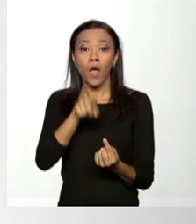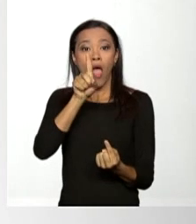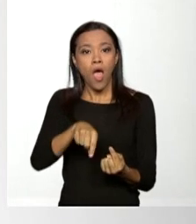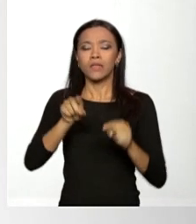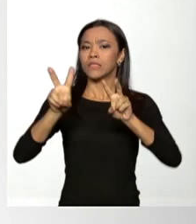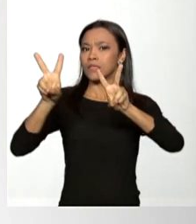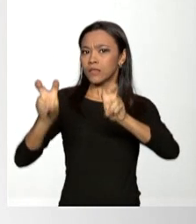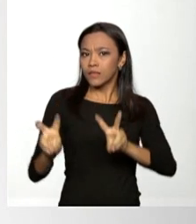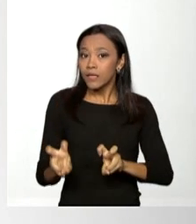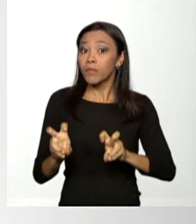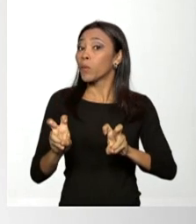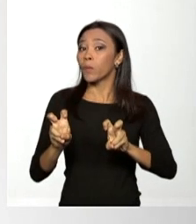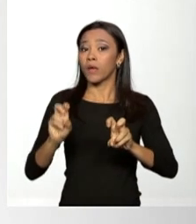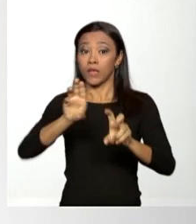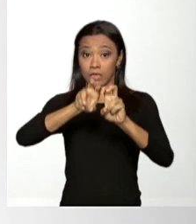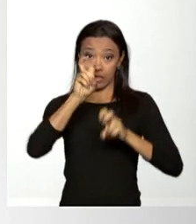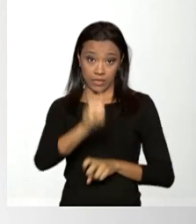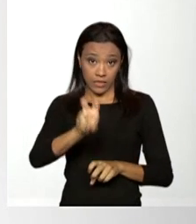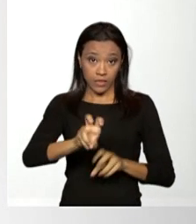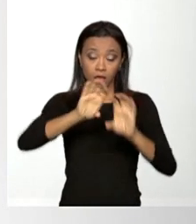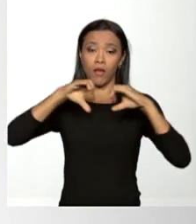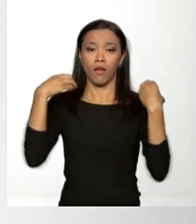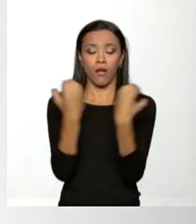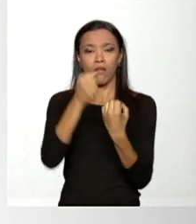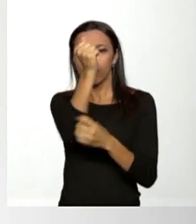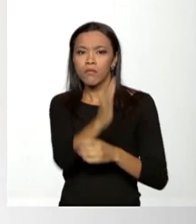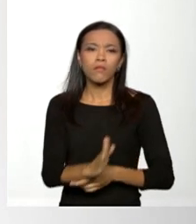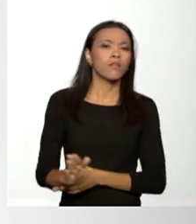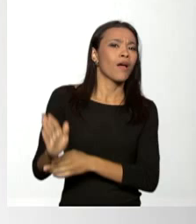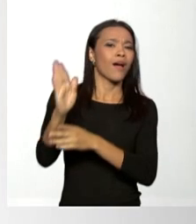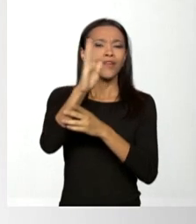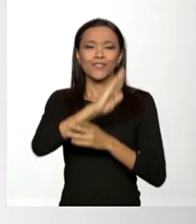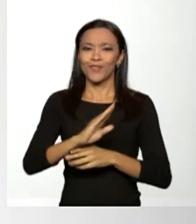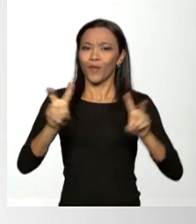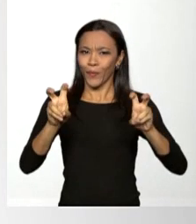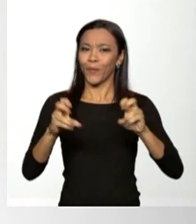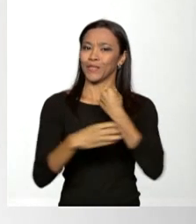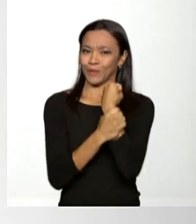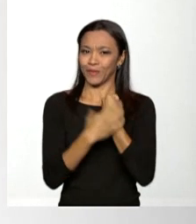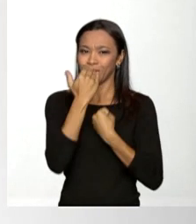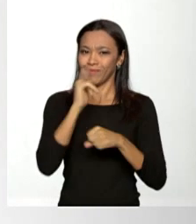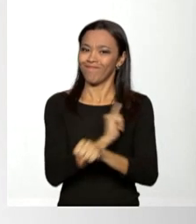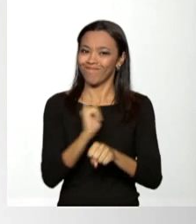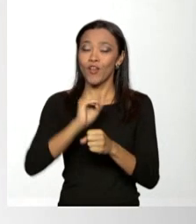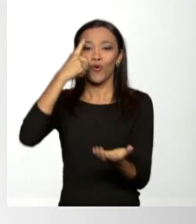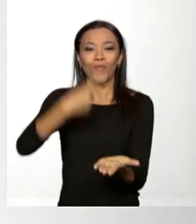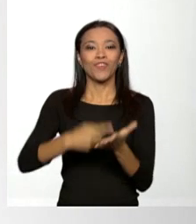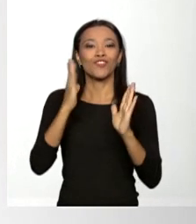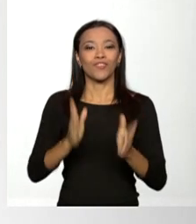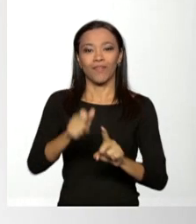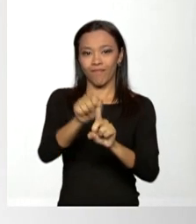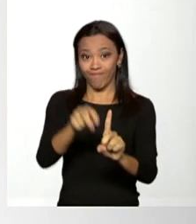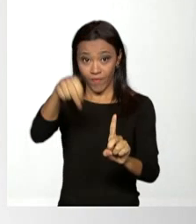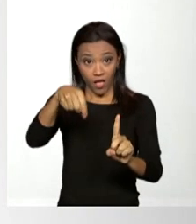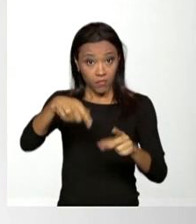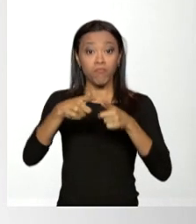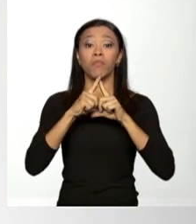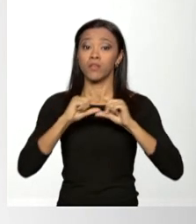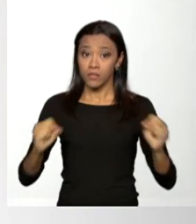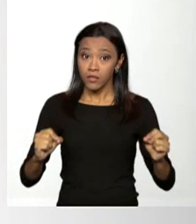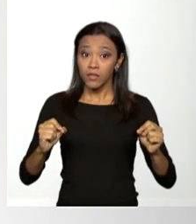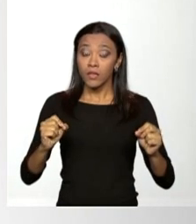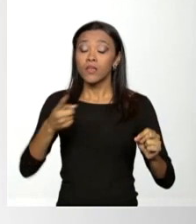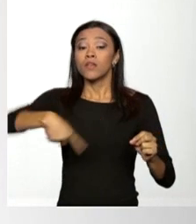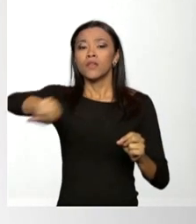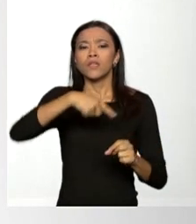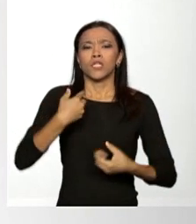dos eixos temáticos da 5ª Conferência Nacional de Segurança Alimentar e Nutricional, marcada para novembro em Brasília. Os